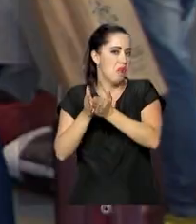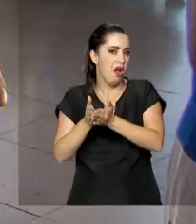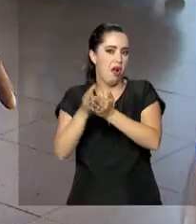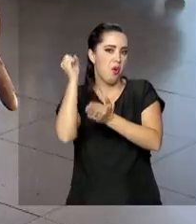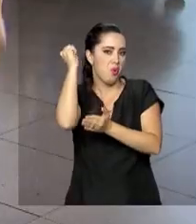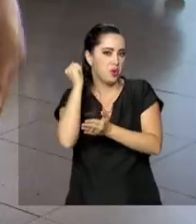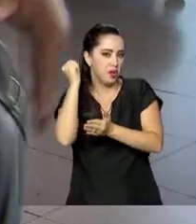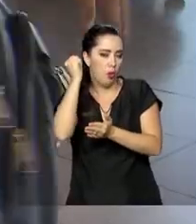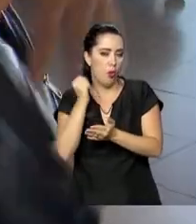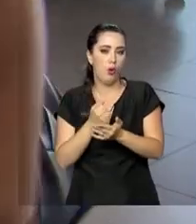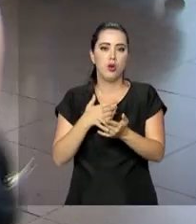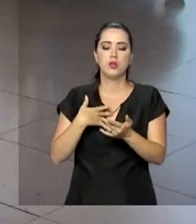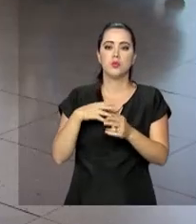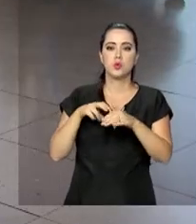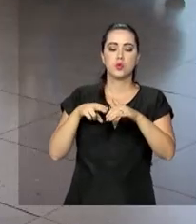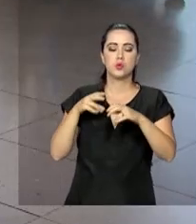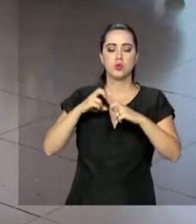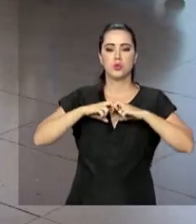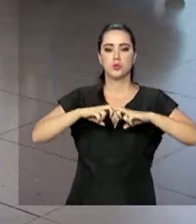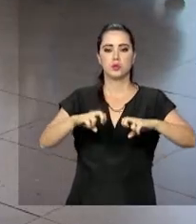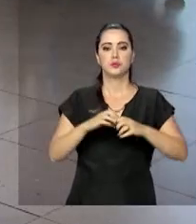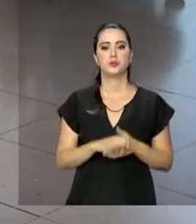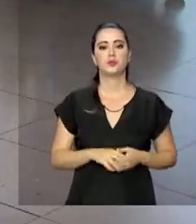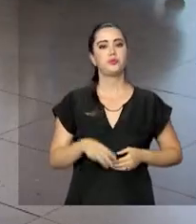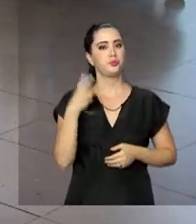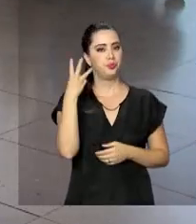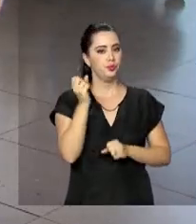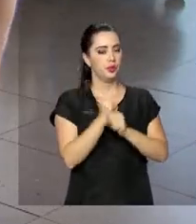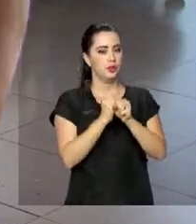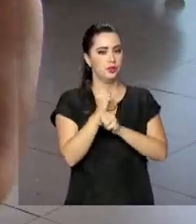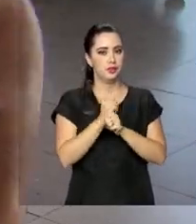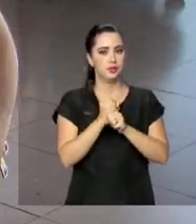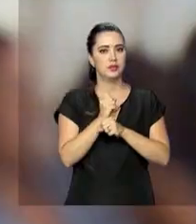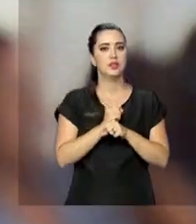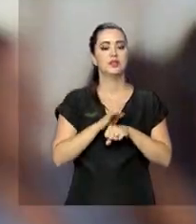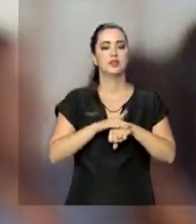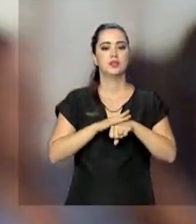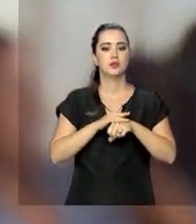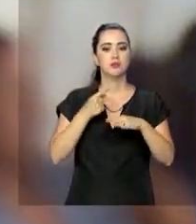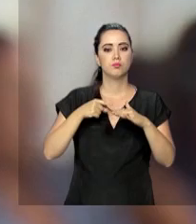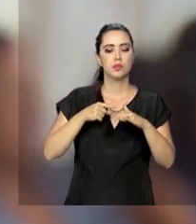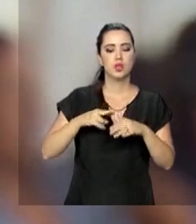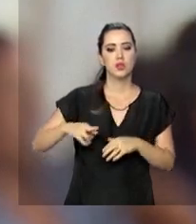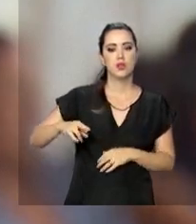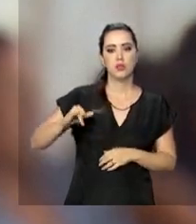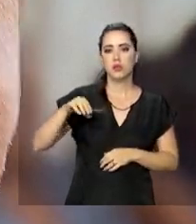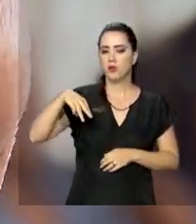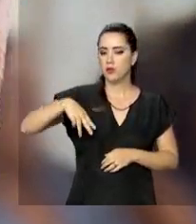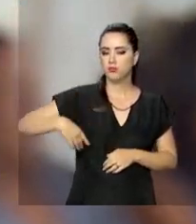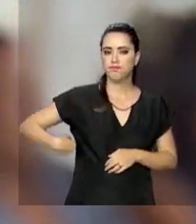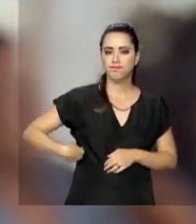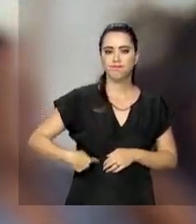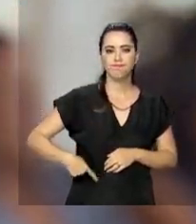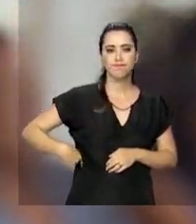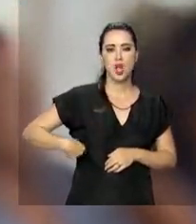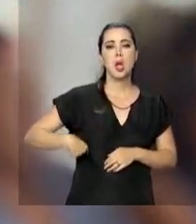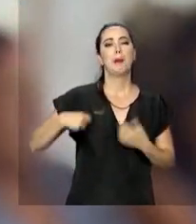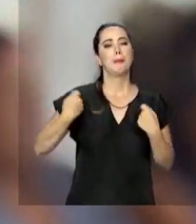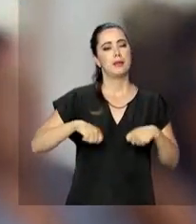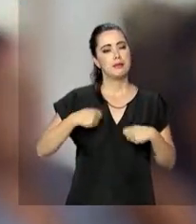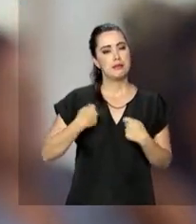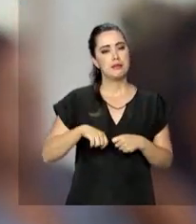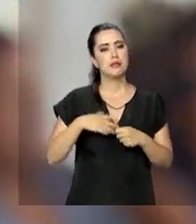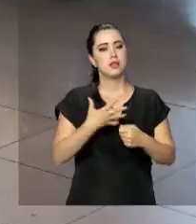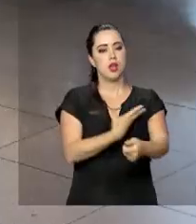o outro. Há seis anos, Célio foi diagnosticado com uma doença crônica nos rins. Para se tratar, ele faz hemodiálise três vezes